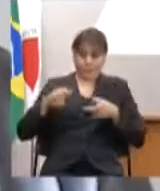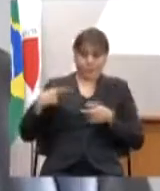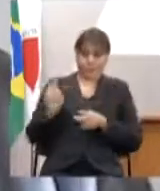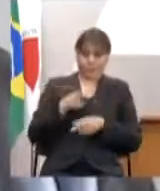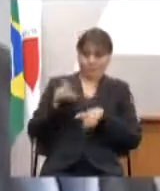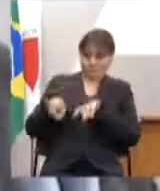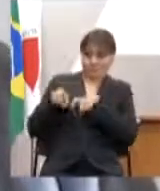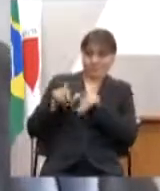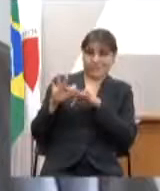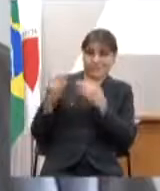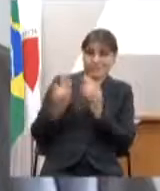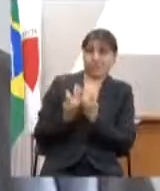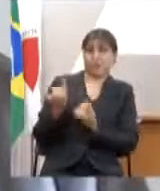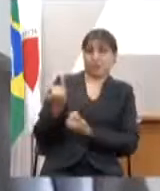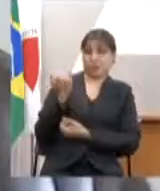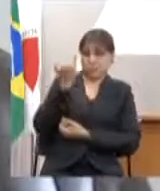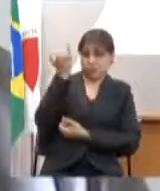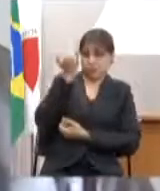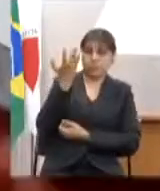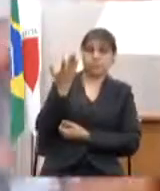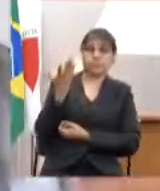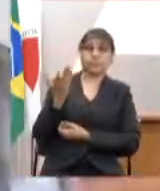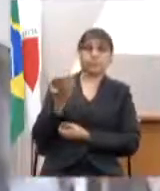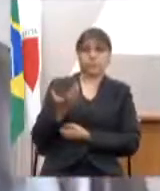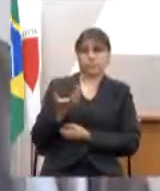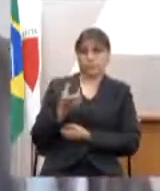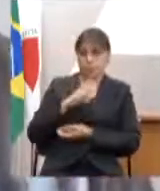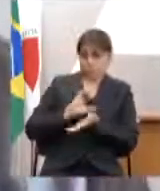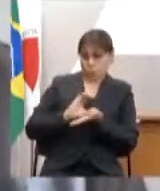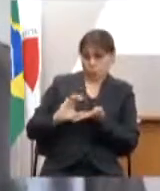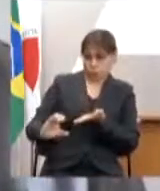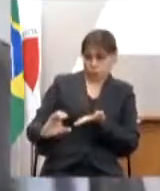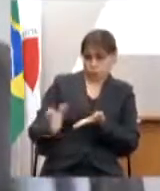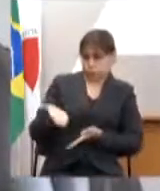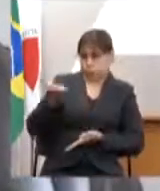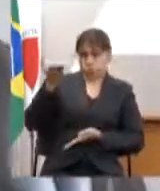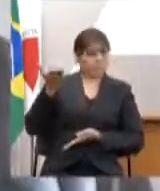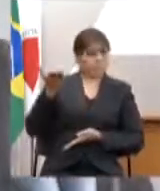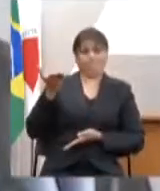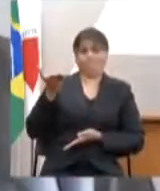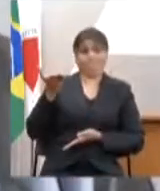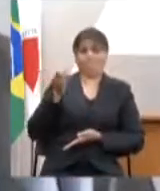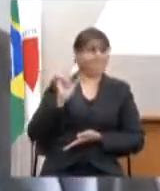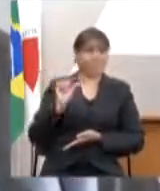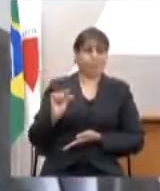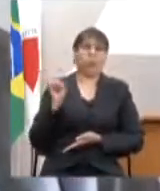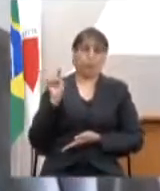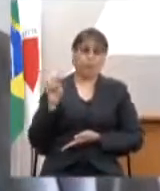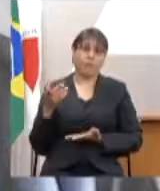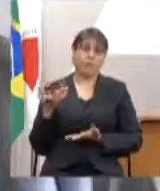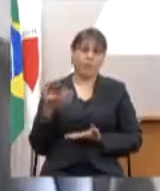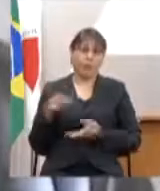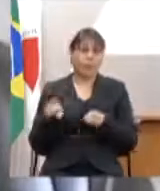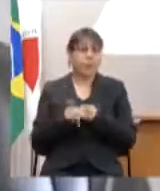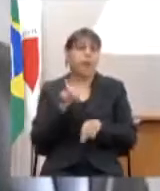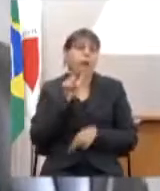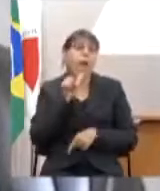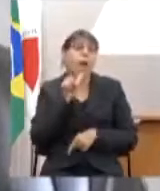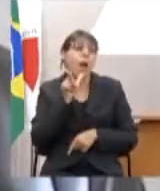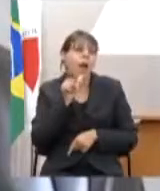familiar é muito forte em que nós não temos grandes investimentos em indústrias e para além disso a água ela também